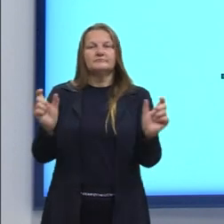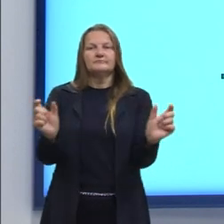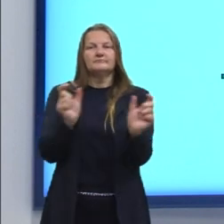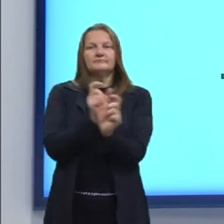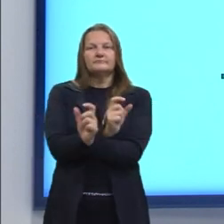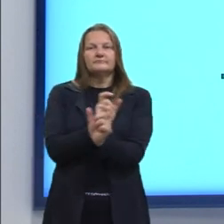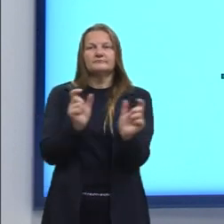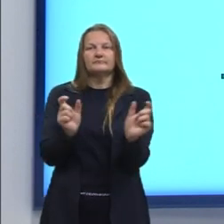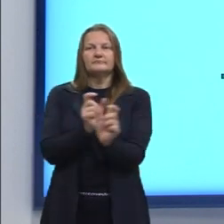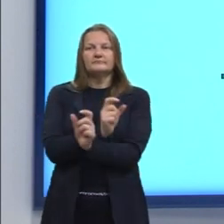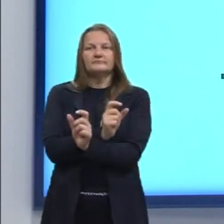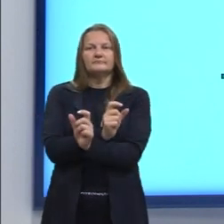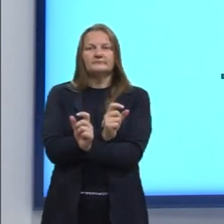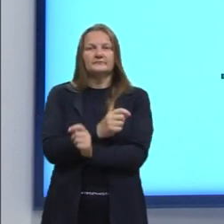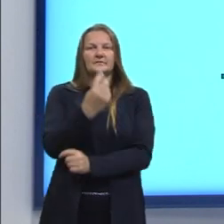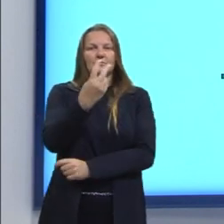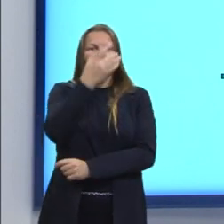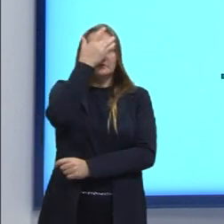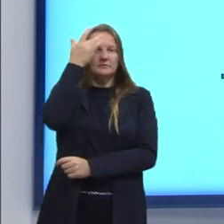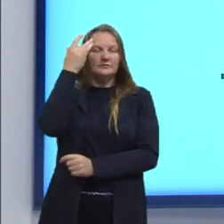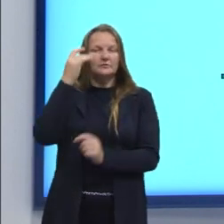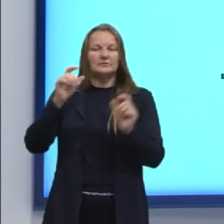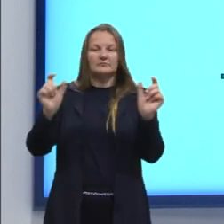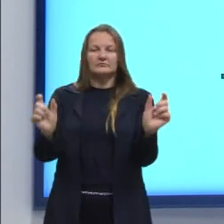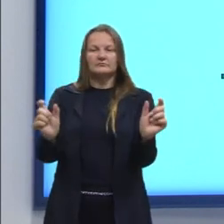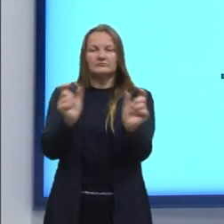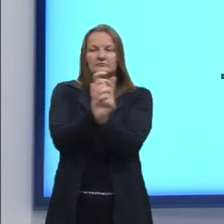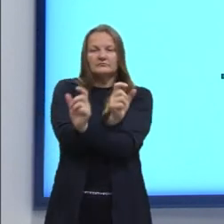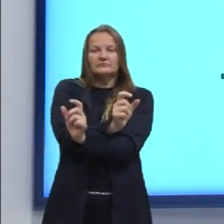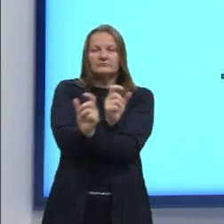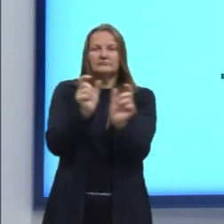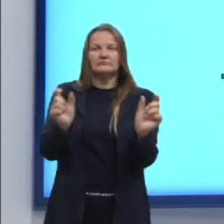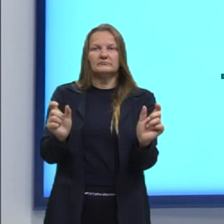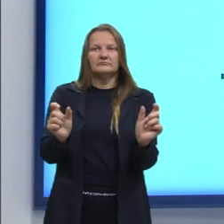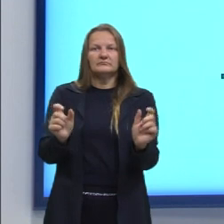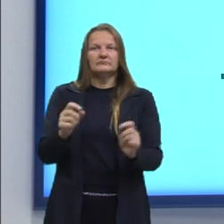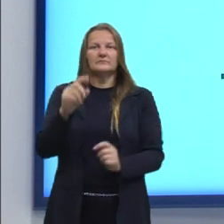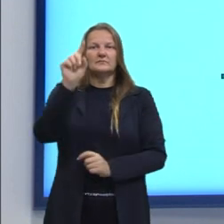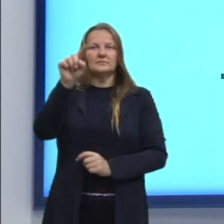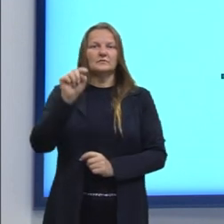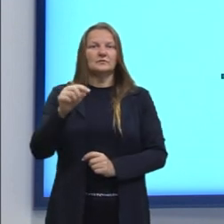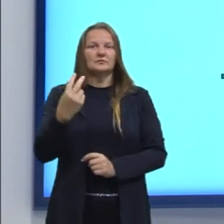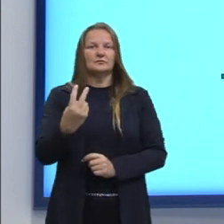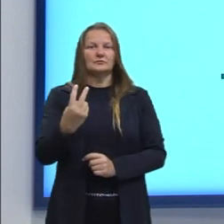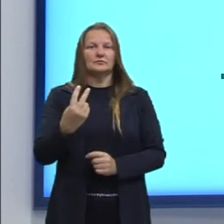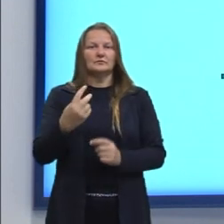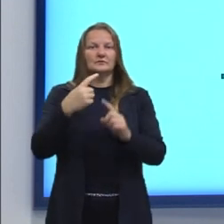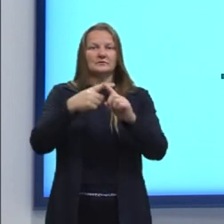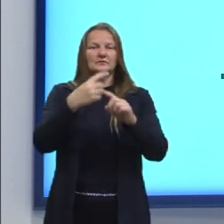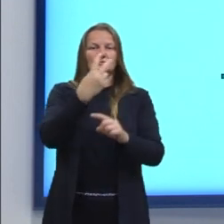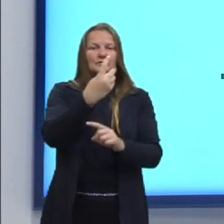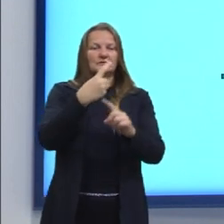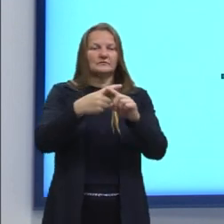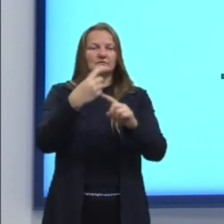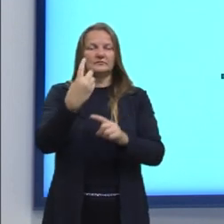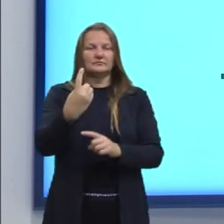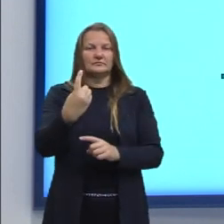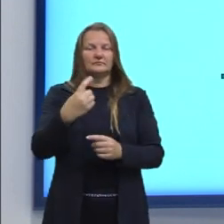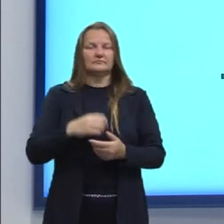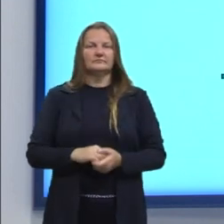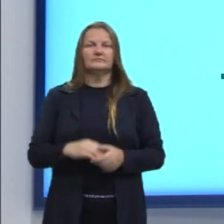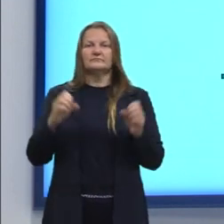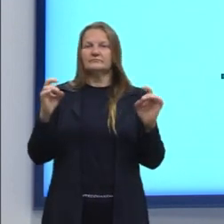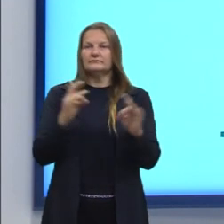duas posições, duas pessoas, então, o fatorial de 2, que é 2 vezes 1. Pronto.